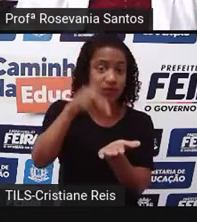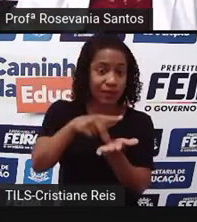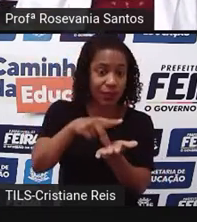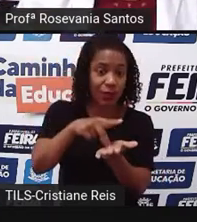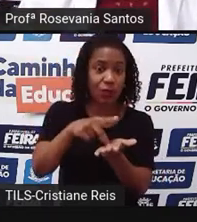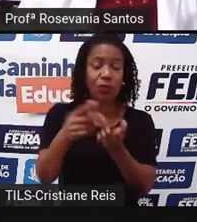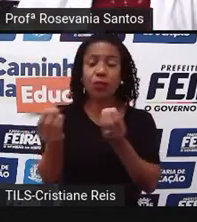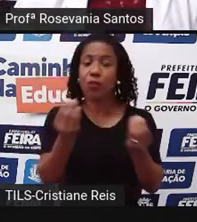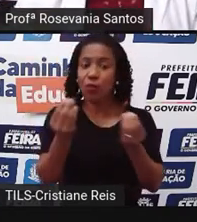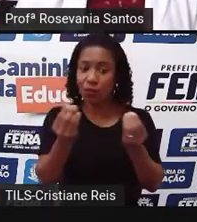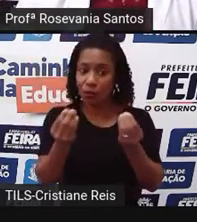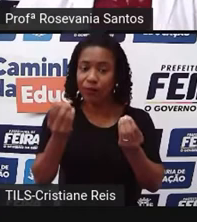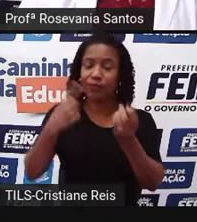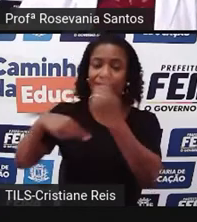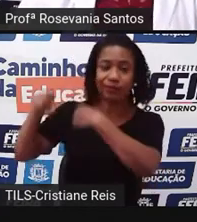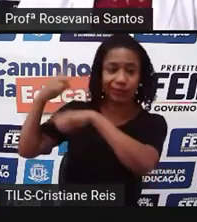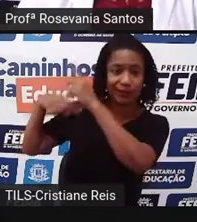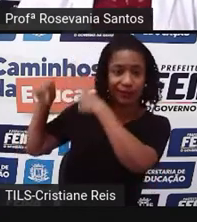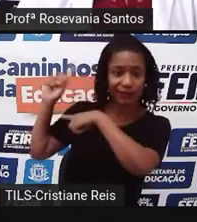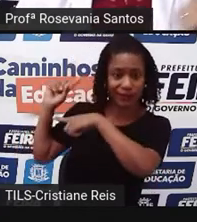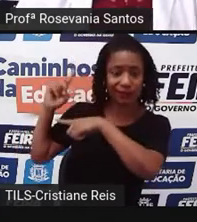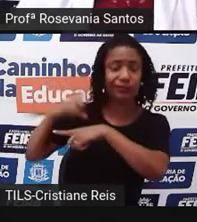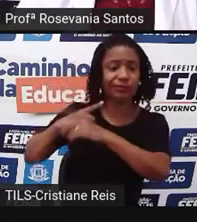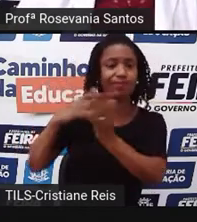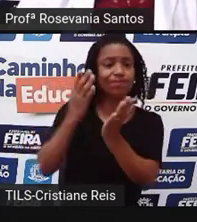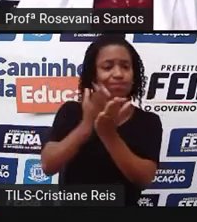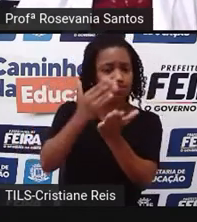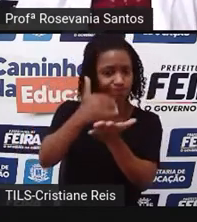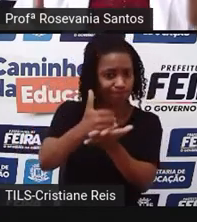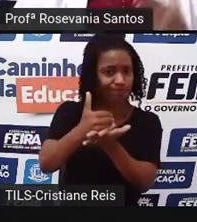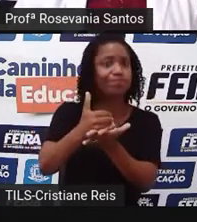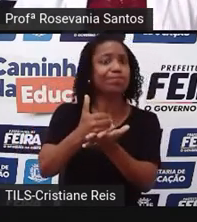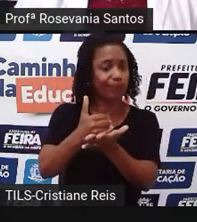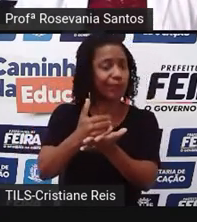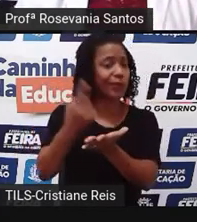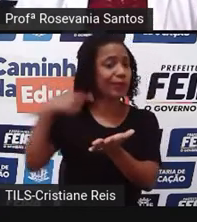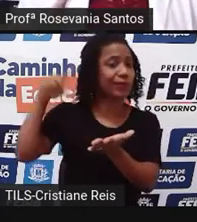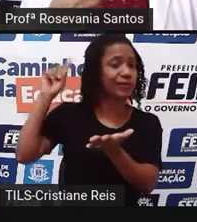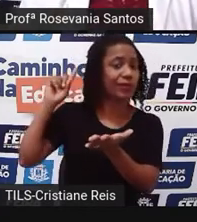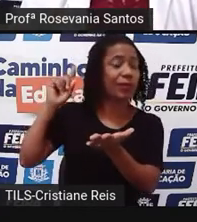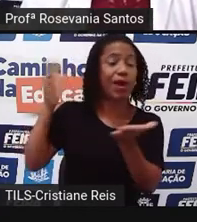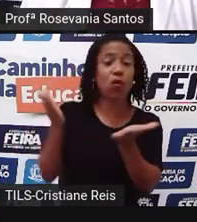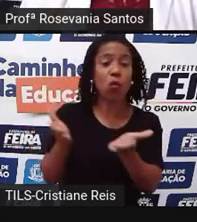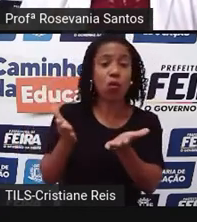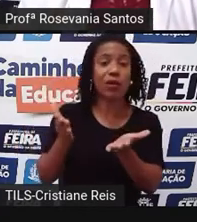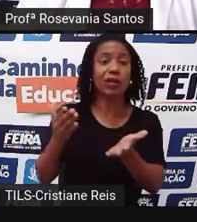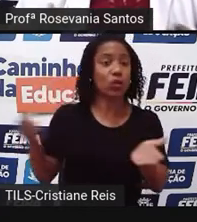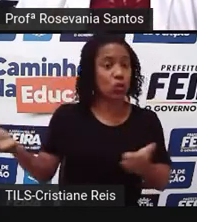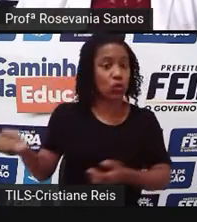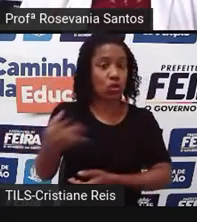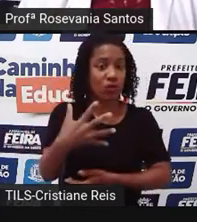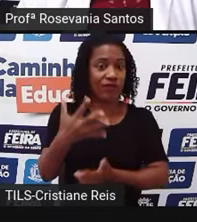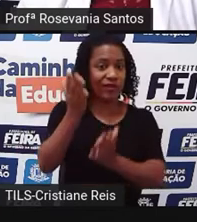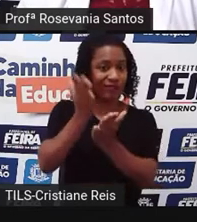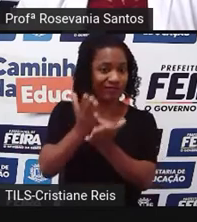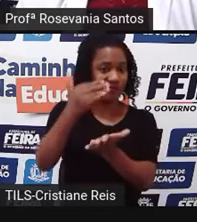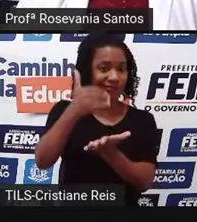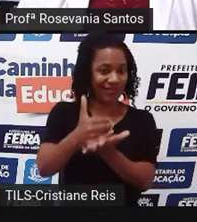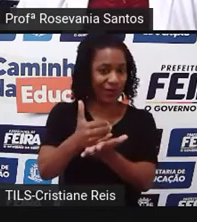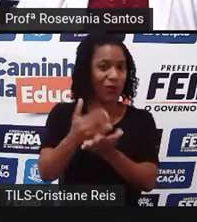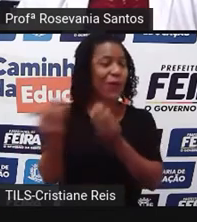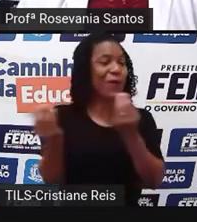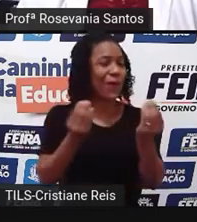e também já existiram várias outras divisões oficiais também, mas nós vamos falar dessa mais atual agora, né? Dessa nova